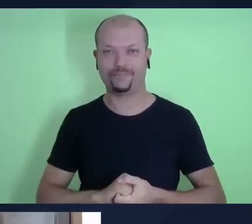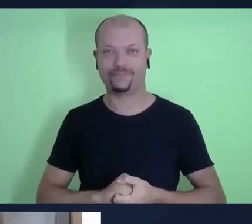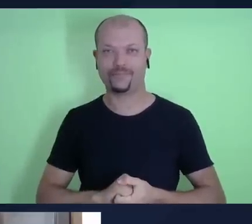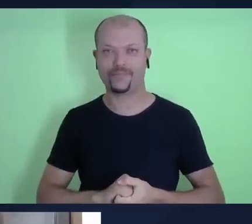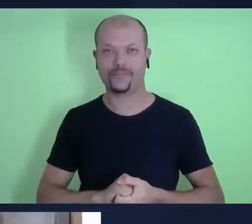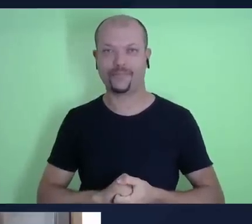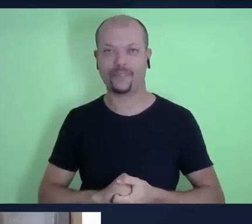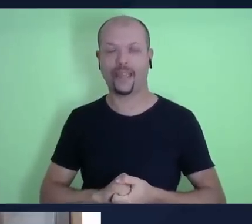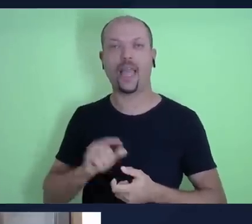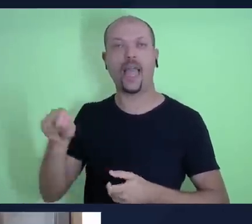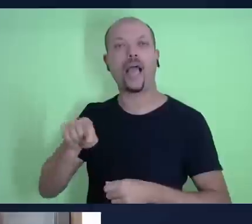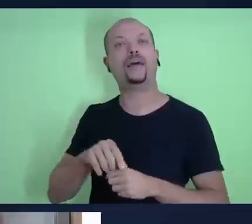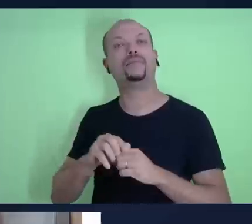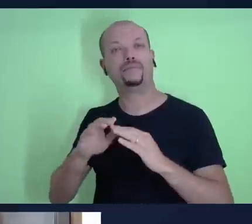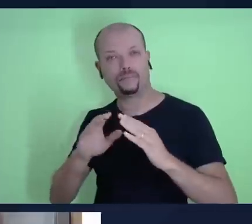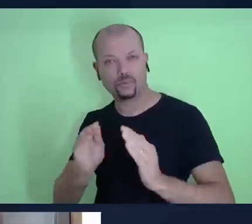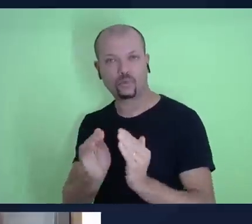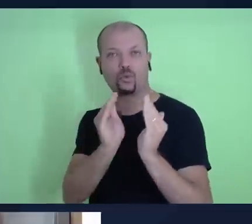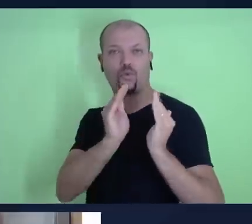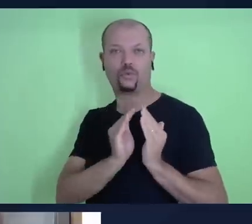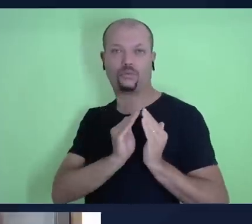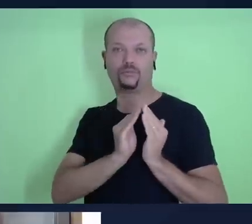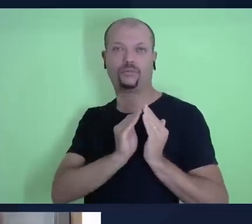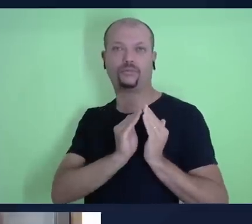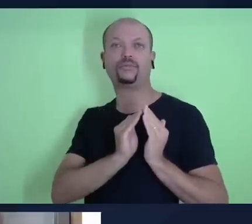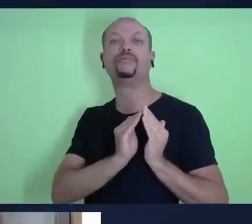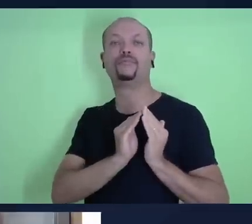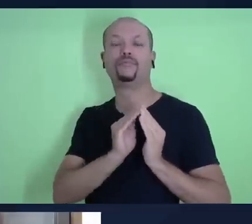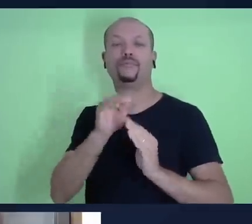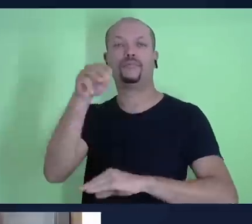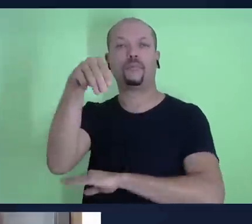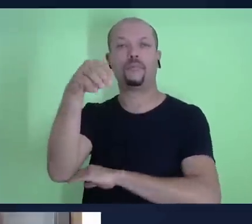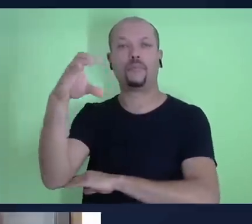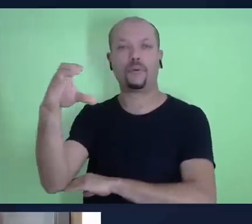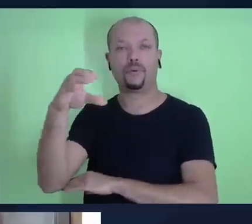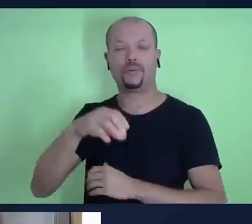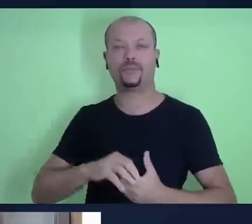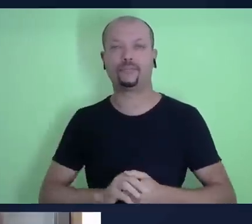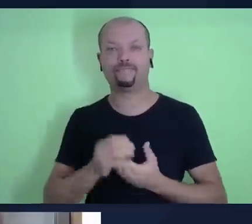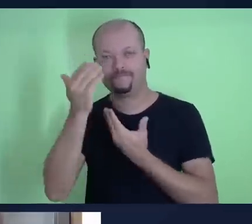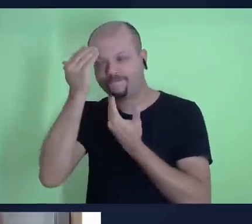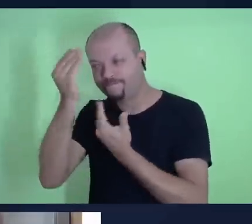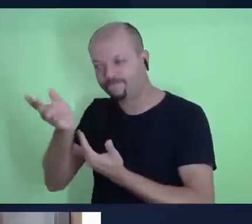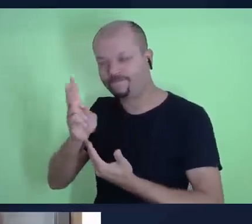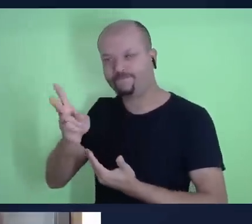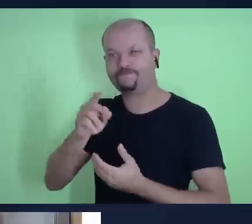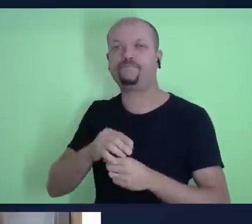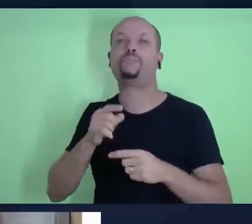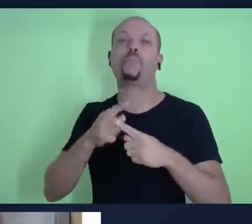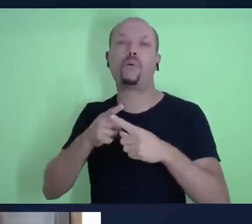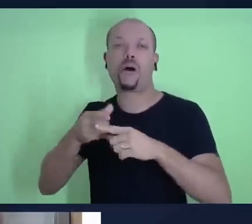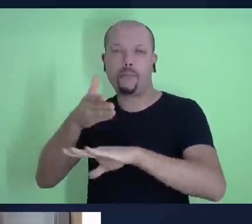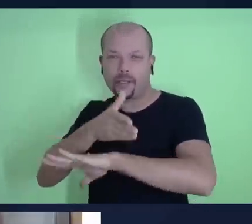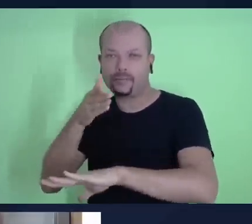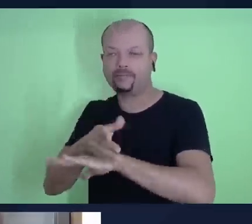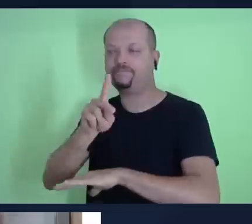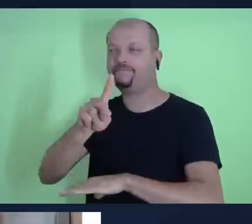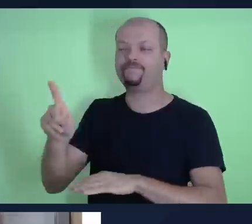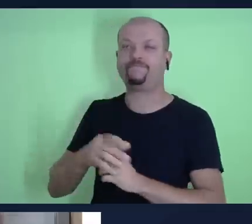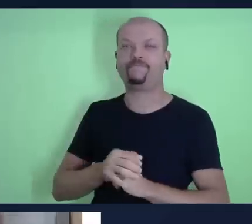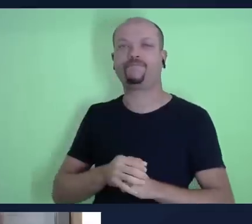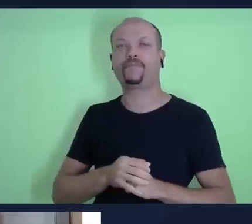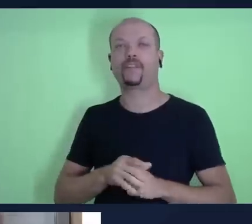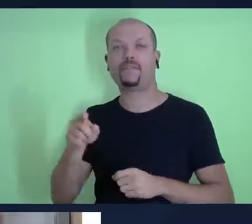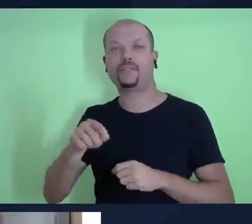da Escola do Colégio Adventista de Mogi das Cruzes, a quem eu agradeço sempre, professor Vilmar, você leva